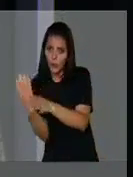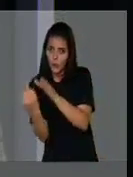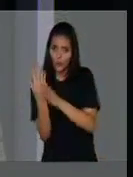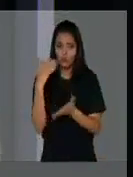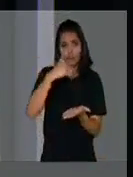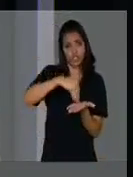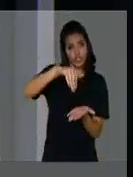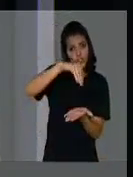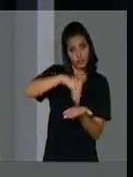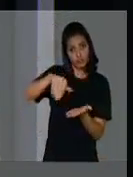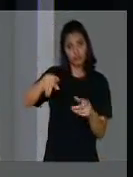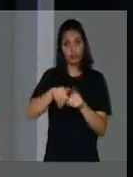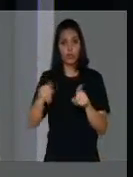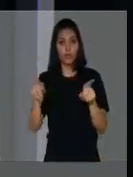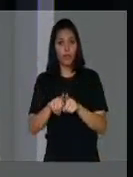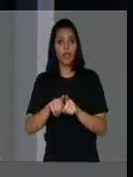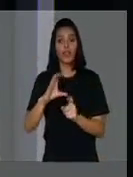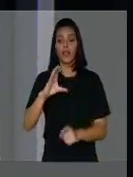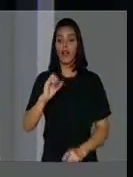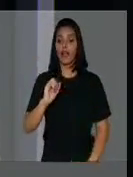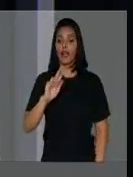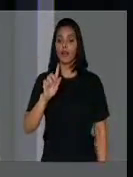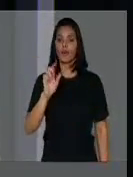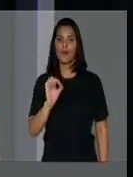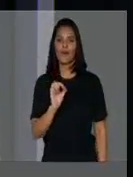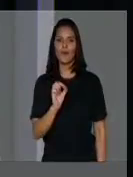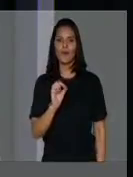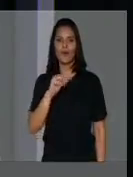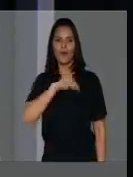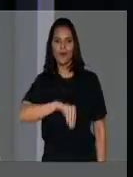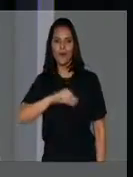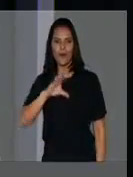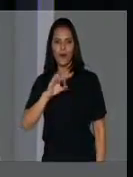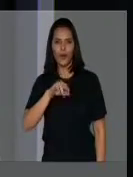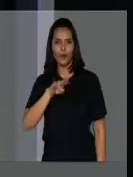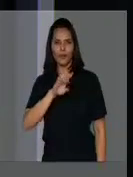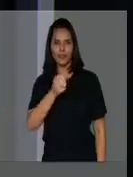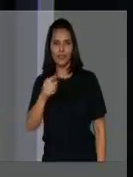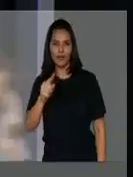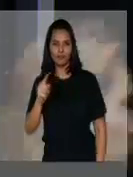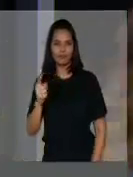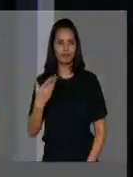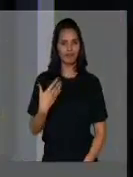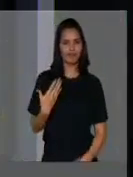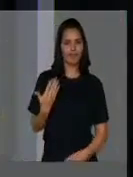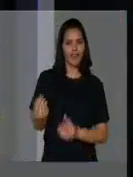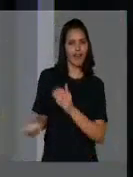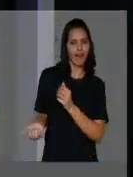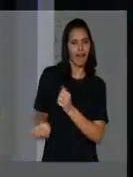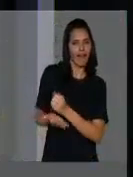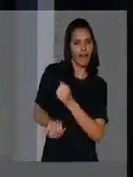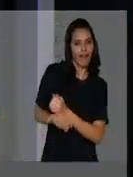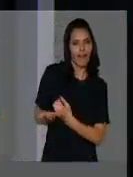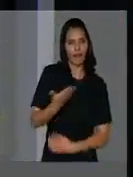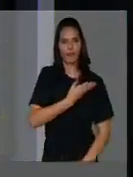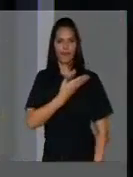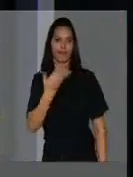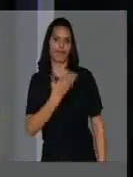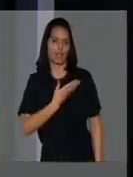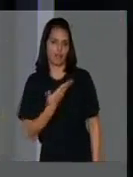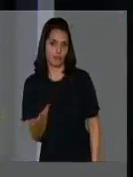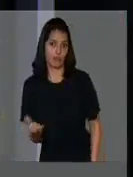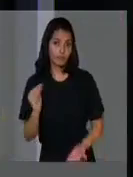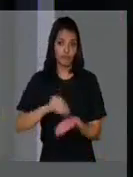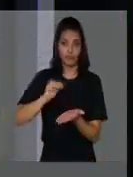e diversos cargos comissionados, e o resultado não poderia ser outro, e sim a falta de recursos